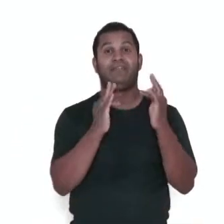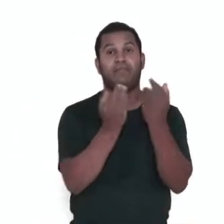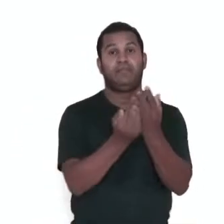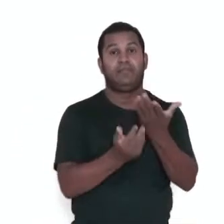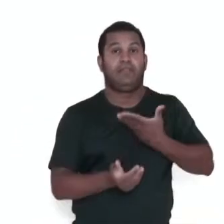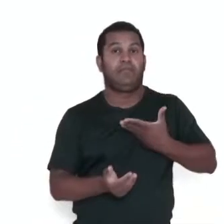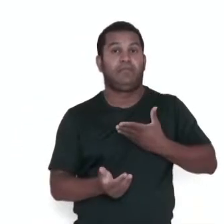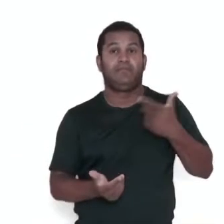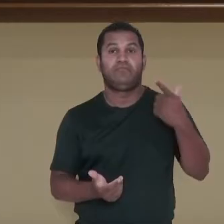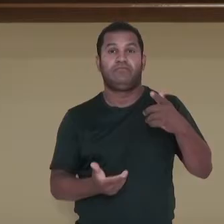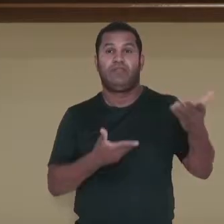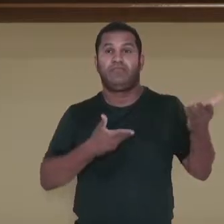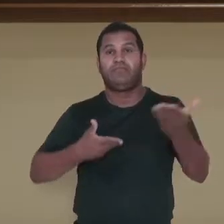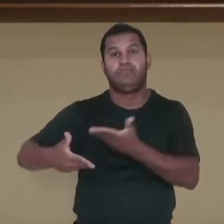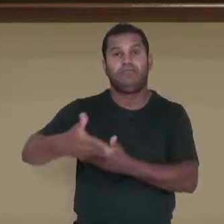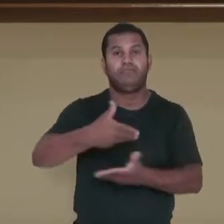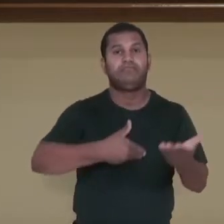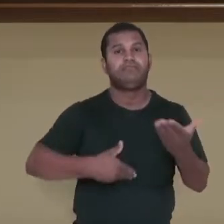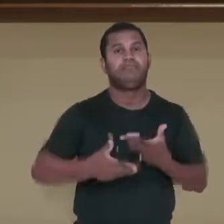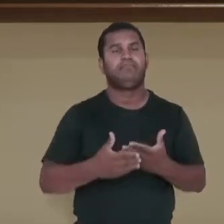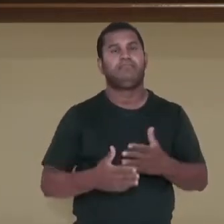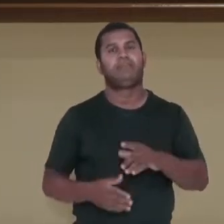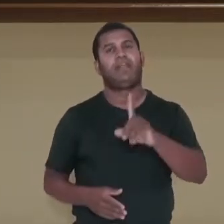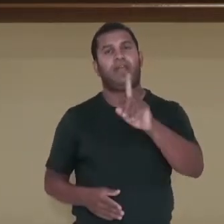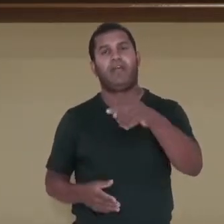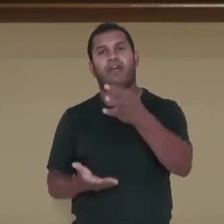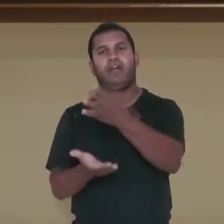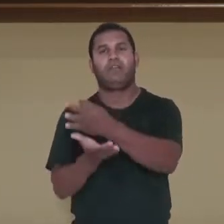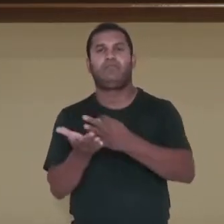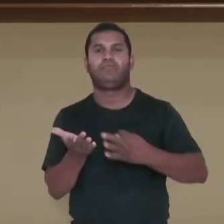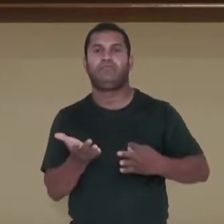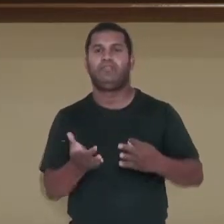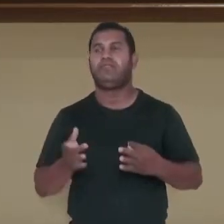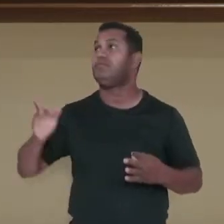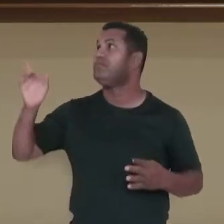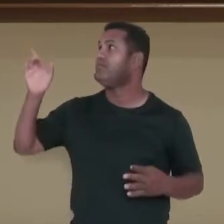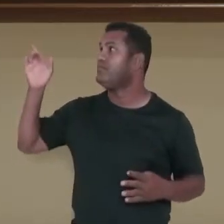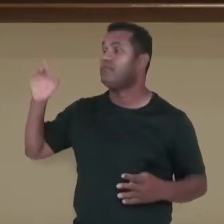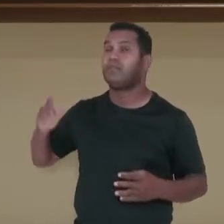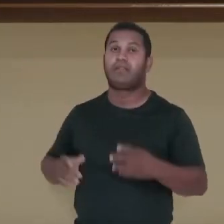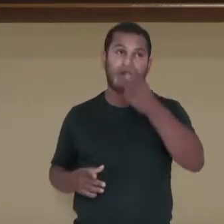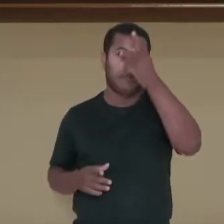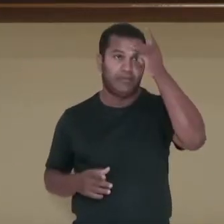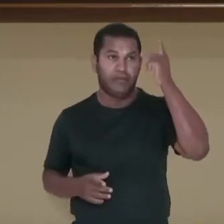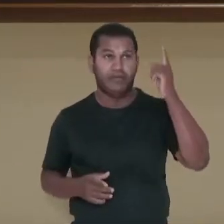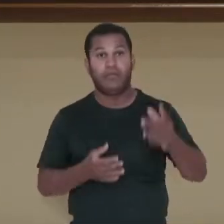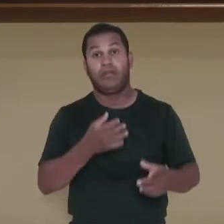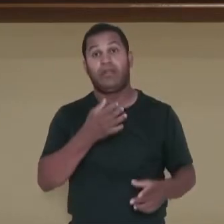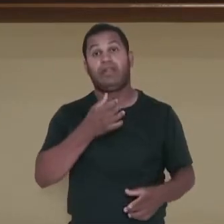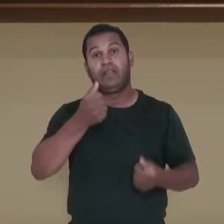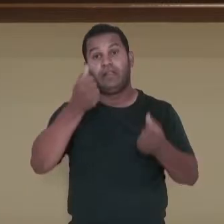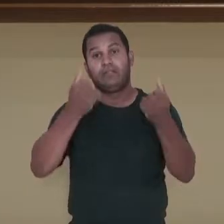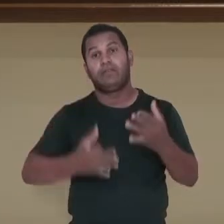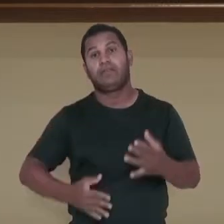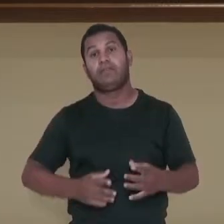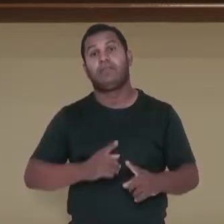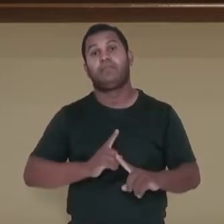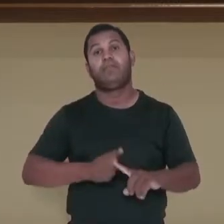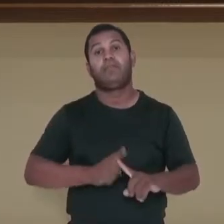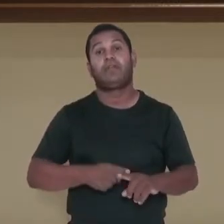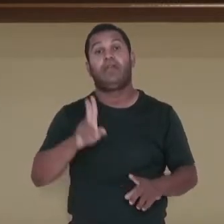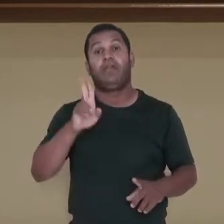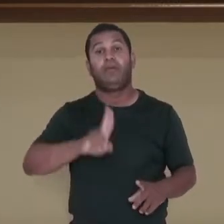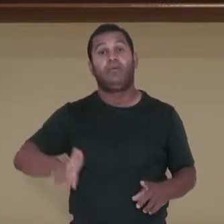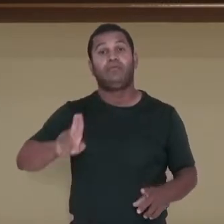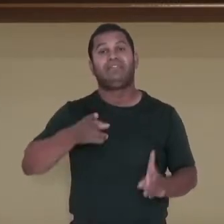real. Então, nesse texto, ele traz algumas informações a respeito do uso do celular e apresenta a sua opinião, que